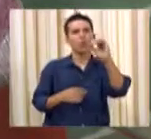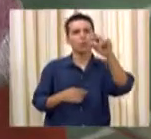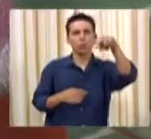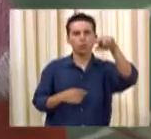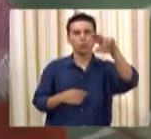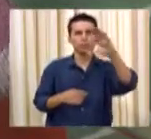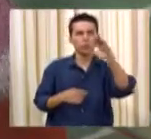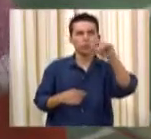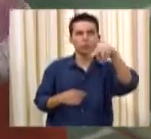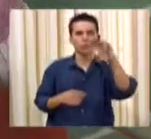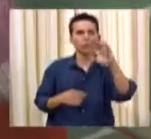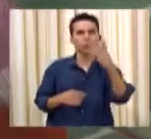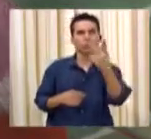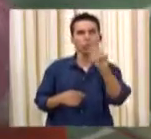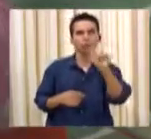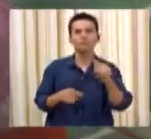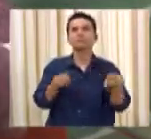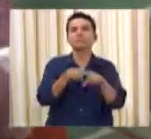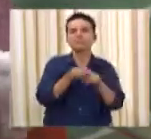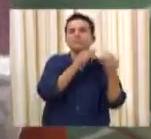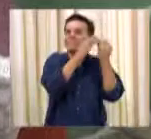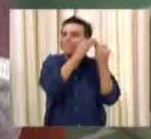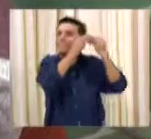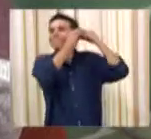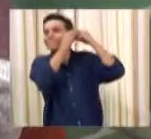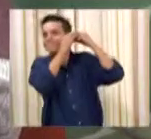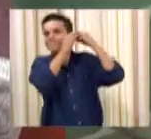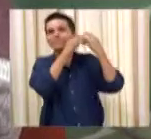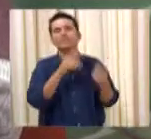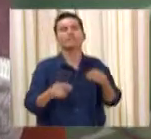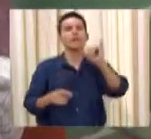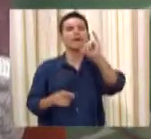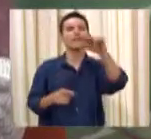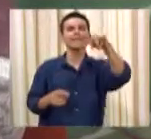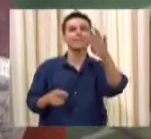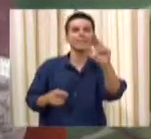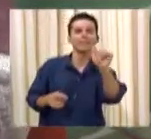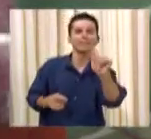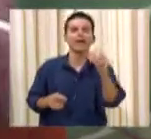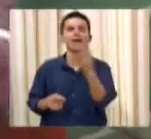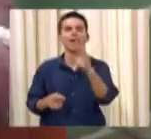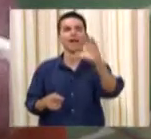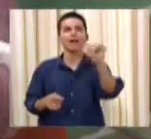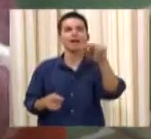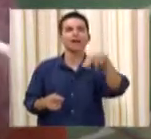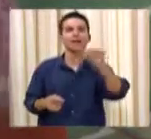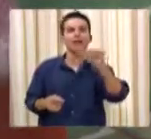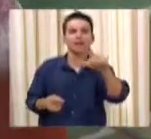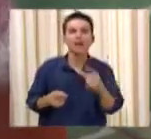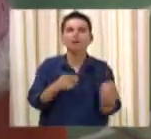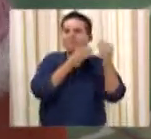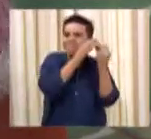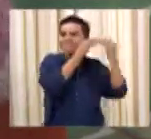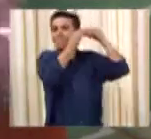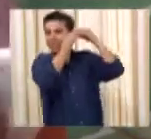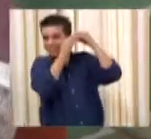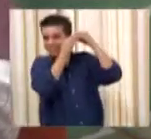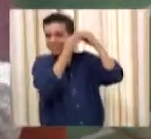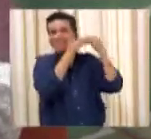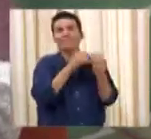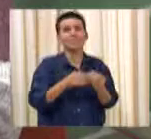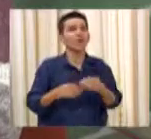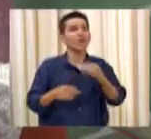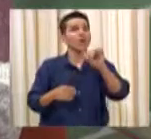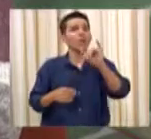tem o intracanal, que é lá dentro, que ninguém vê. E ainda tem o microcanal, que ele fica mais lá dentro.